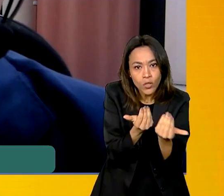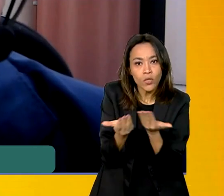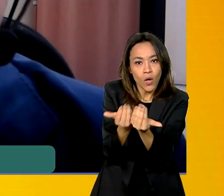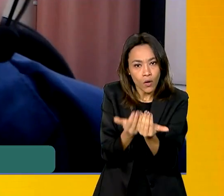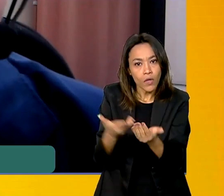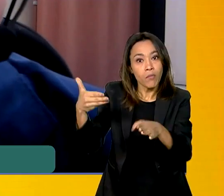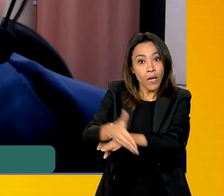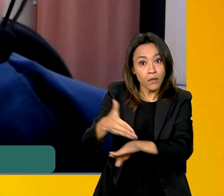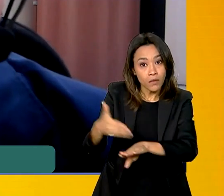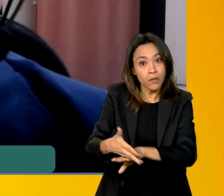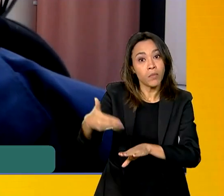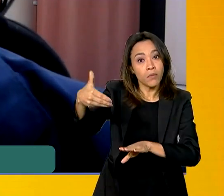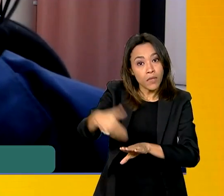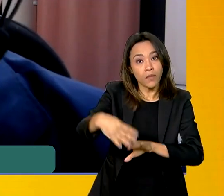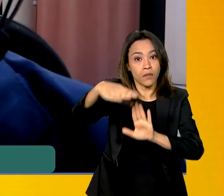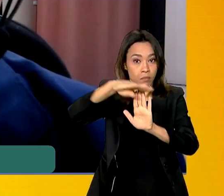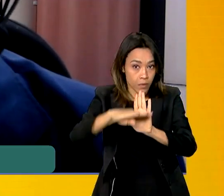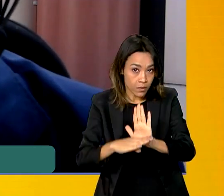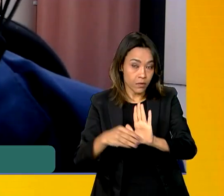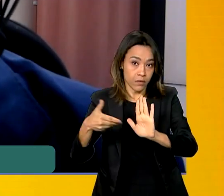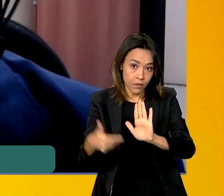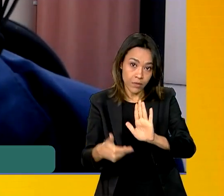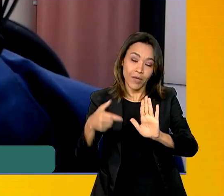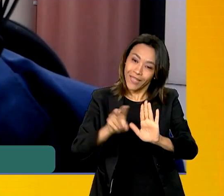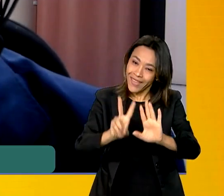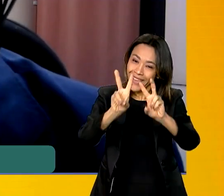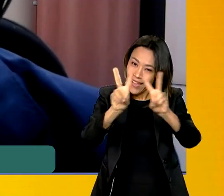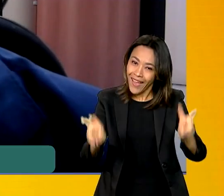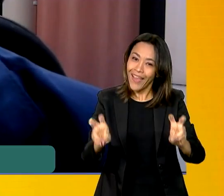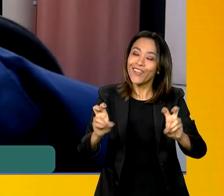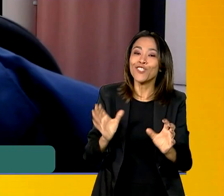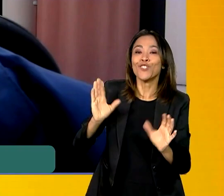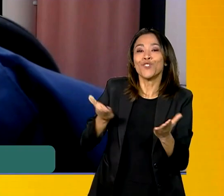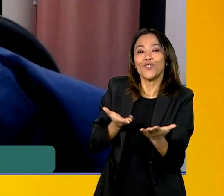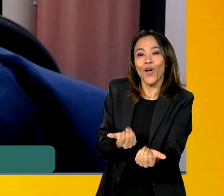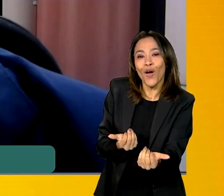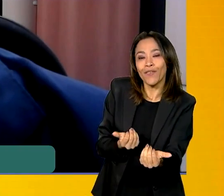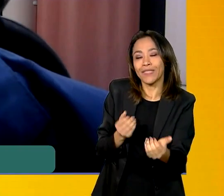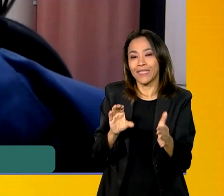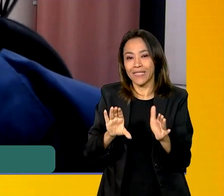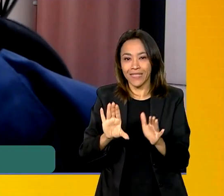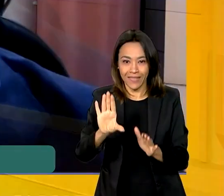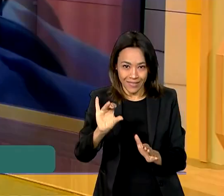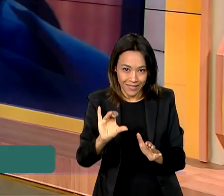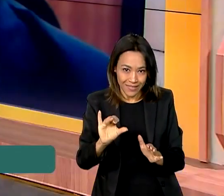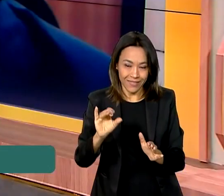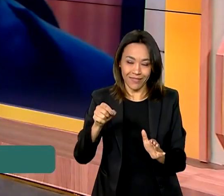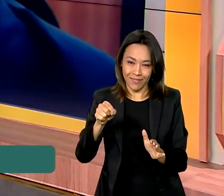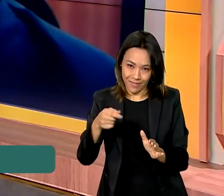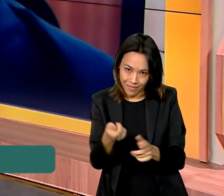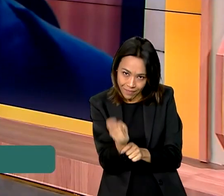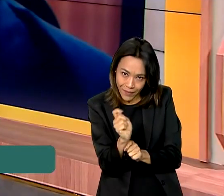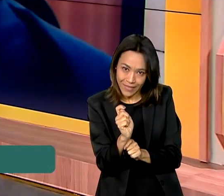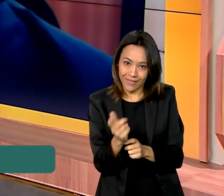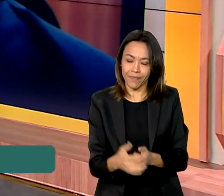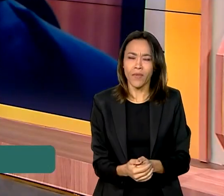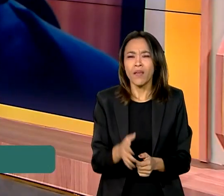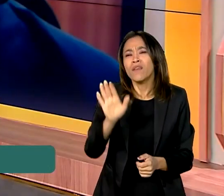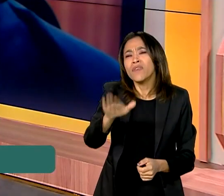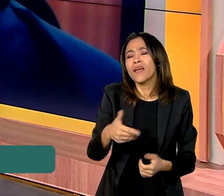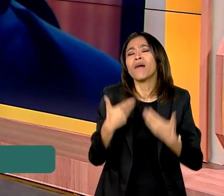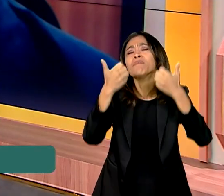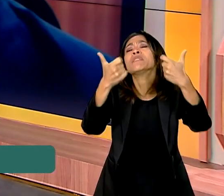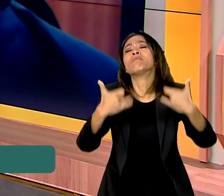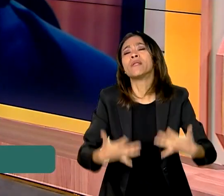por essa iniciativa Jovens Cientistas da Pesca Artesanal. Agora, como que funciona na prática,